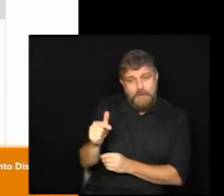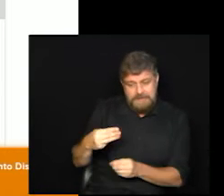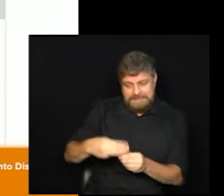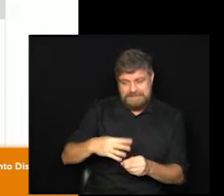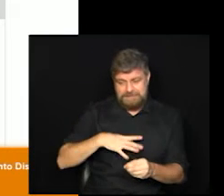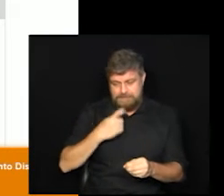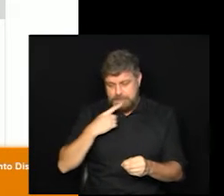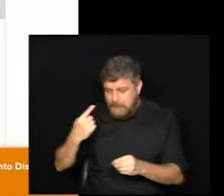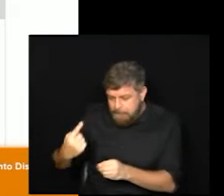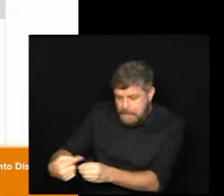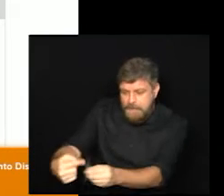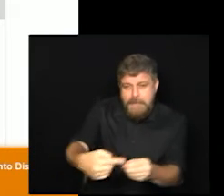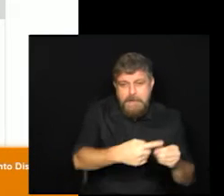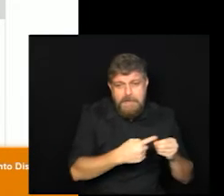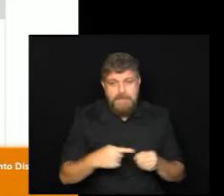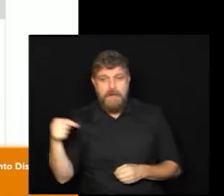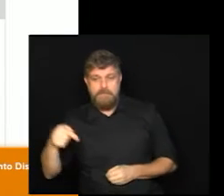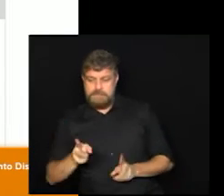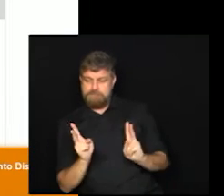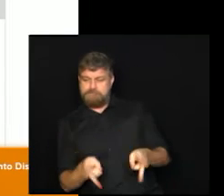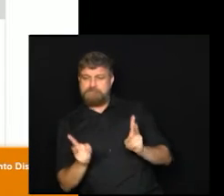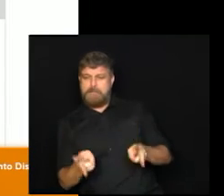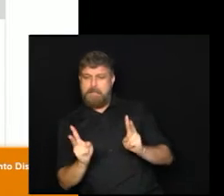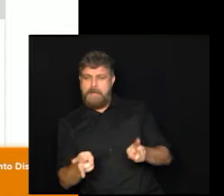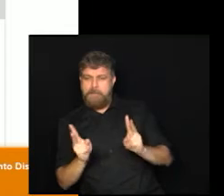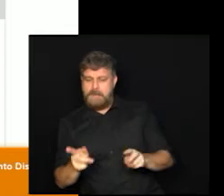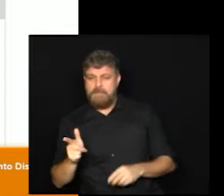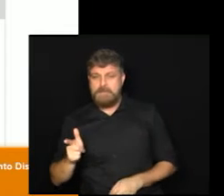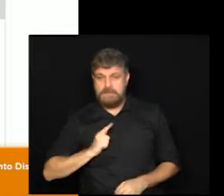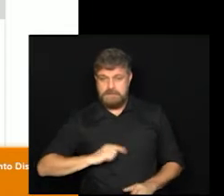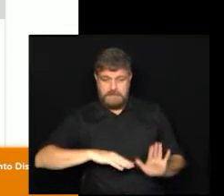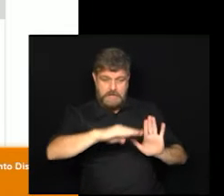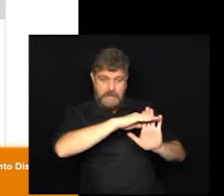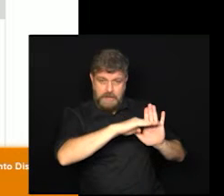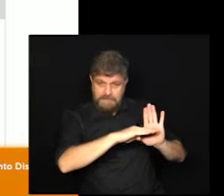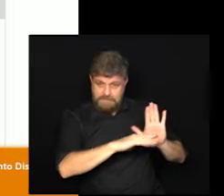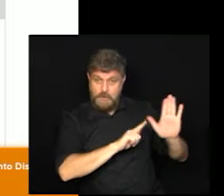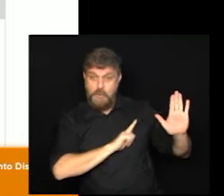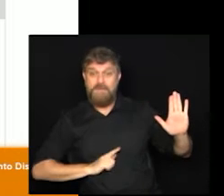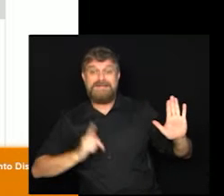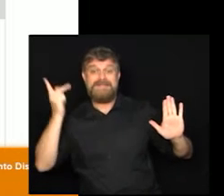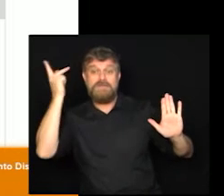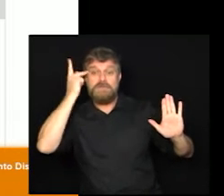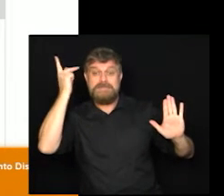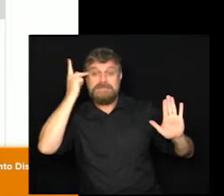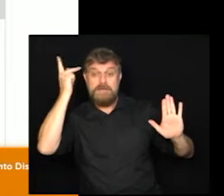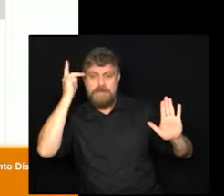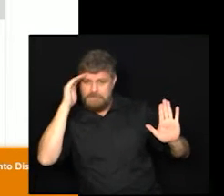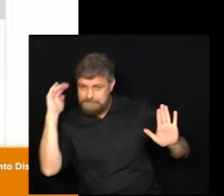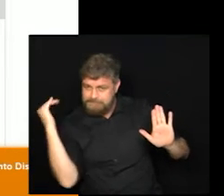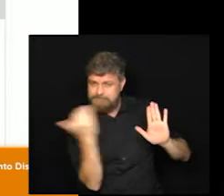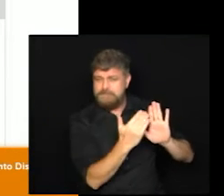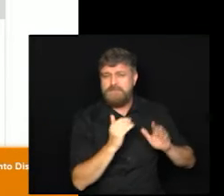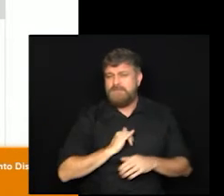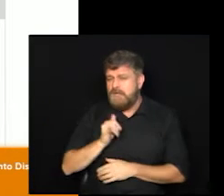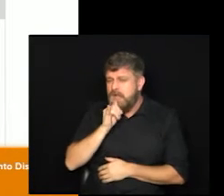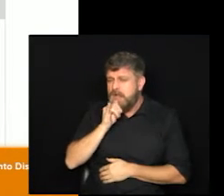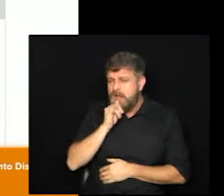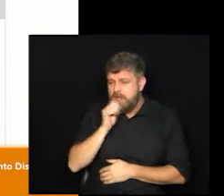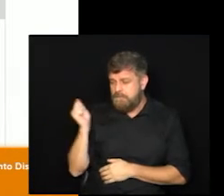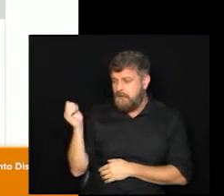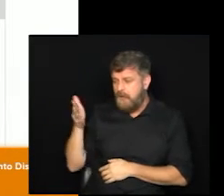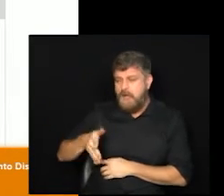RMC, Gabriel, elas continuam aí seguindo o calendário do governo do Estado. A gente tem, por exemplo, a